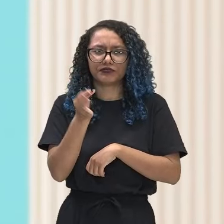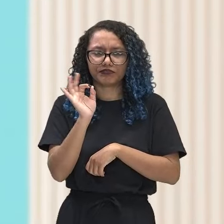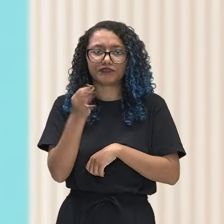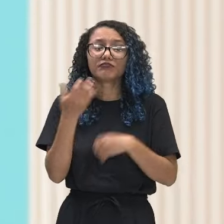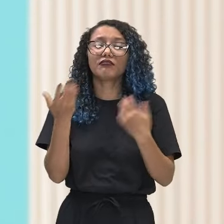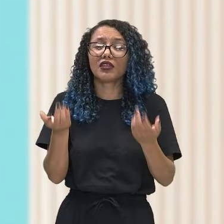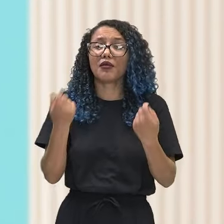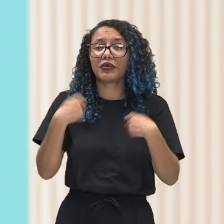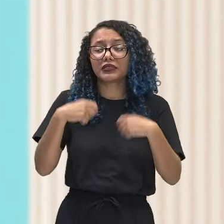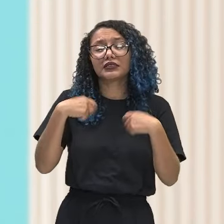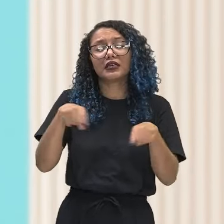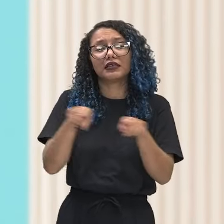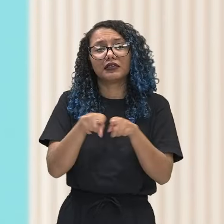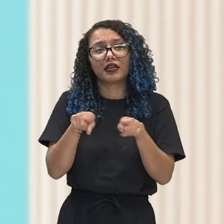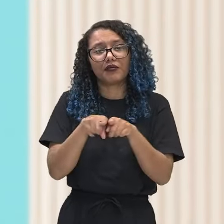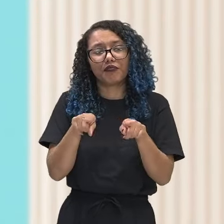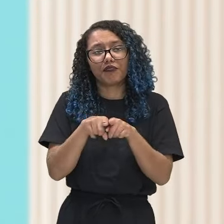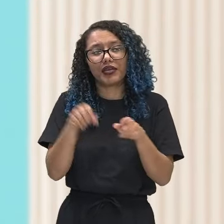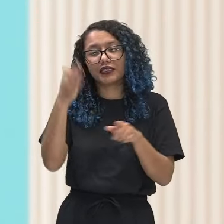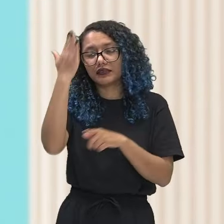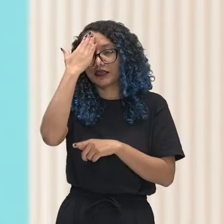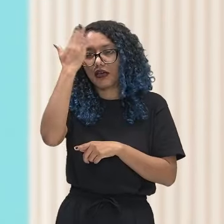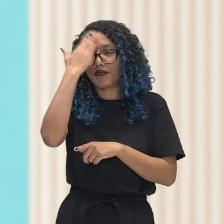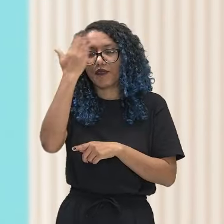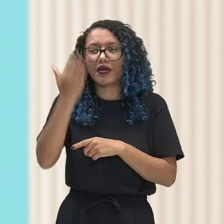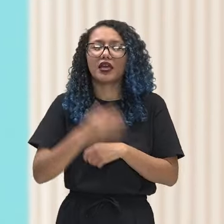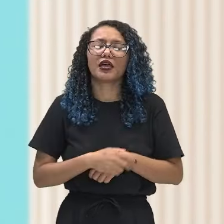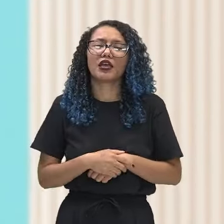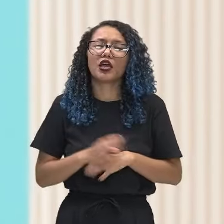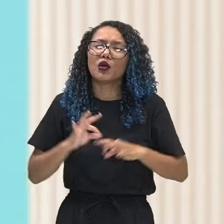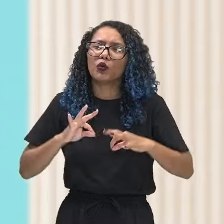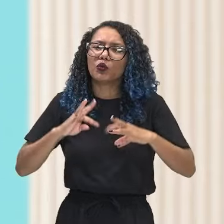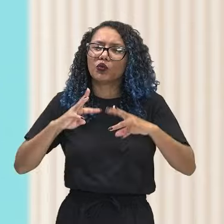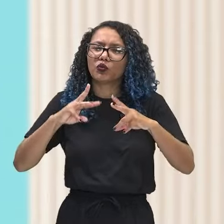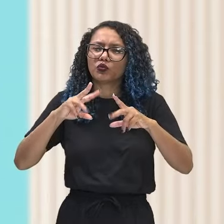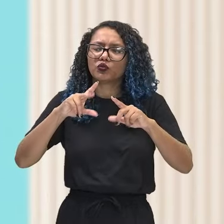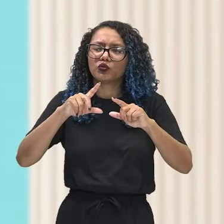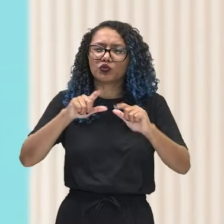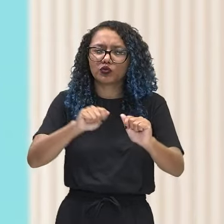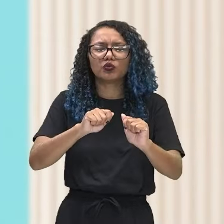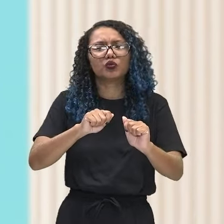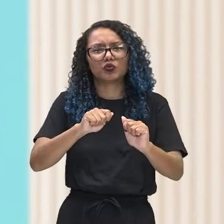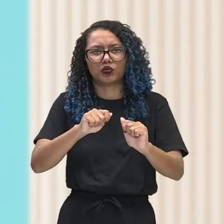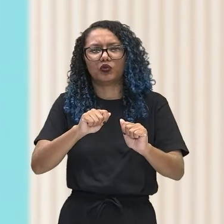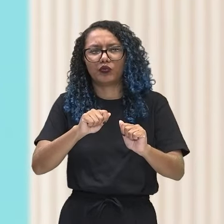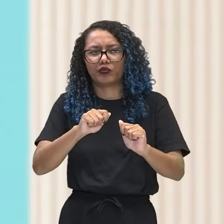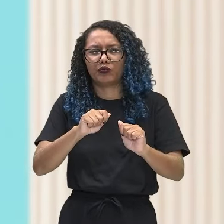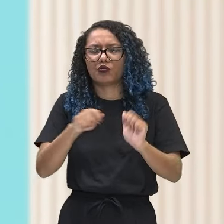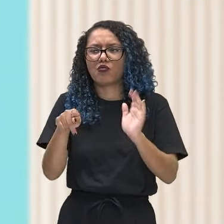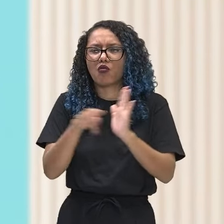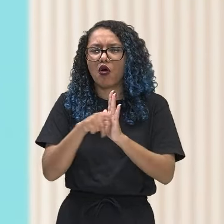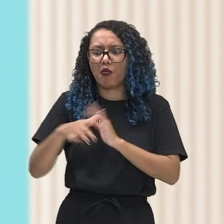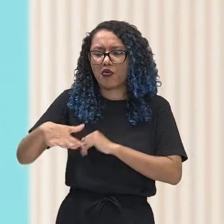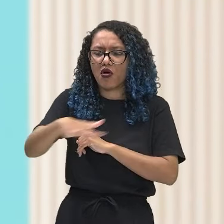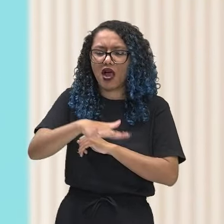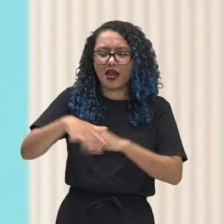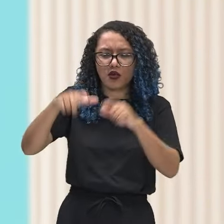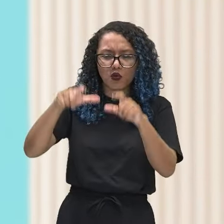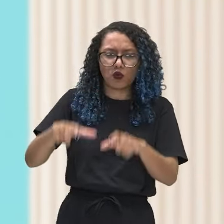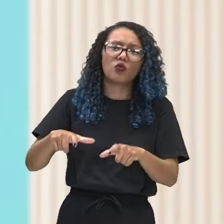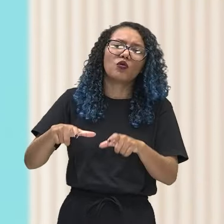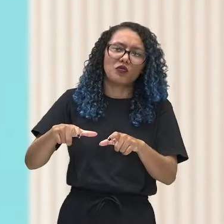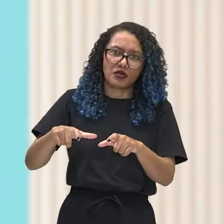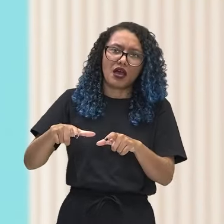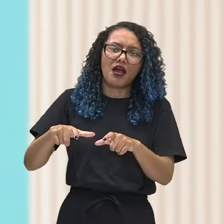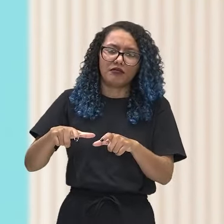precisa entender também tudo aquilo que está relacionado ao ambiente do jovem, aquilo que